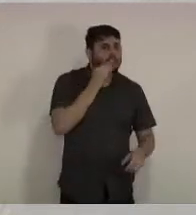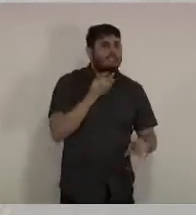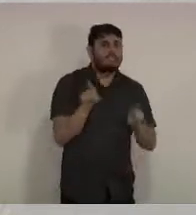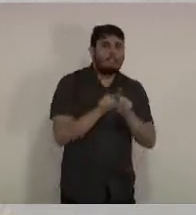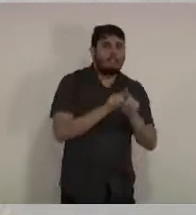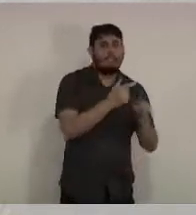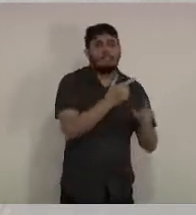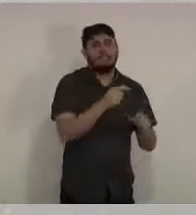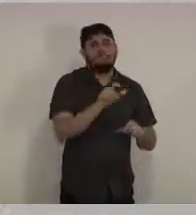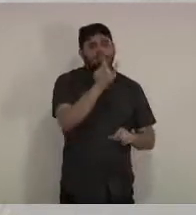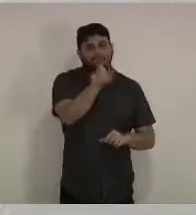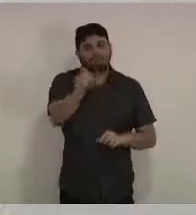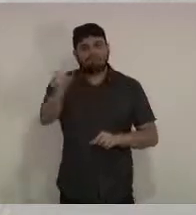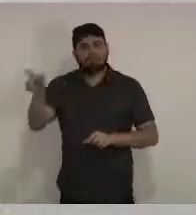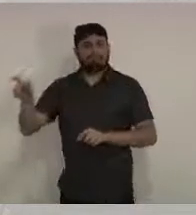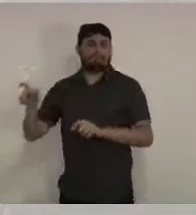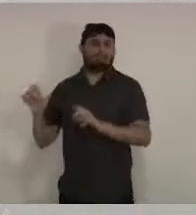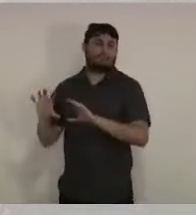sanitárias.